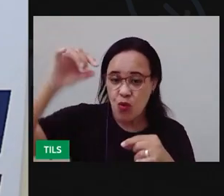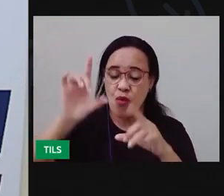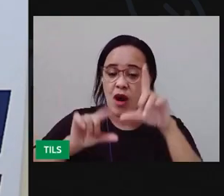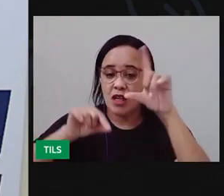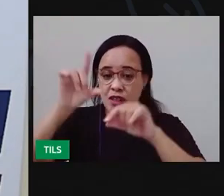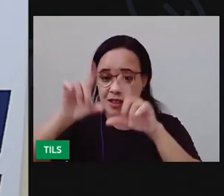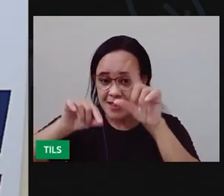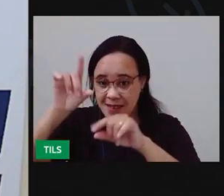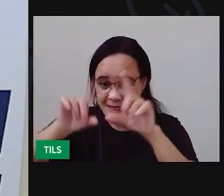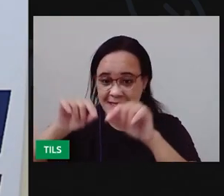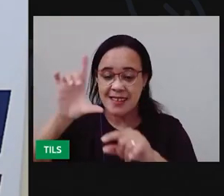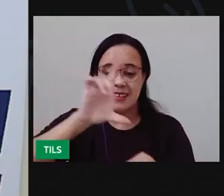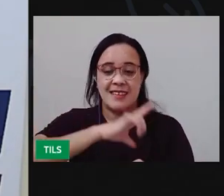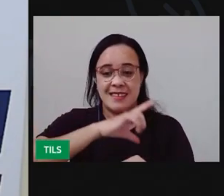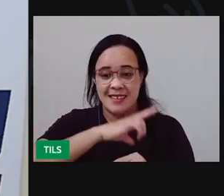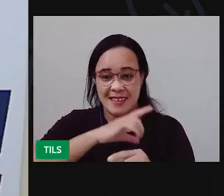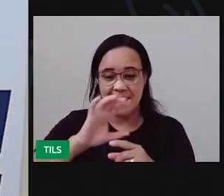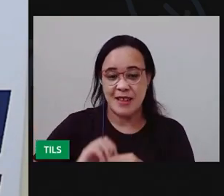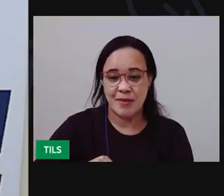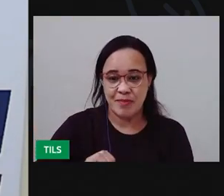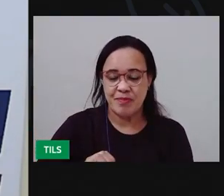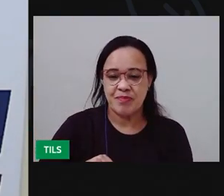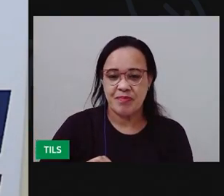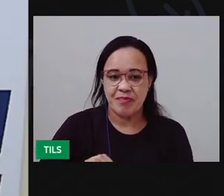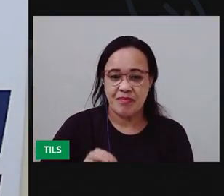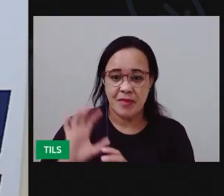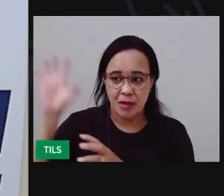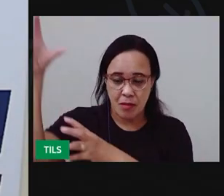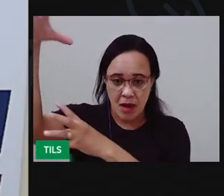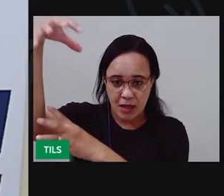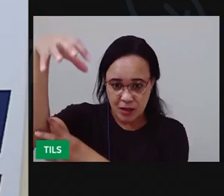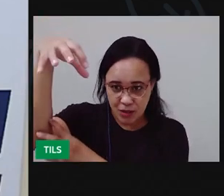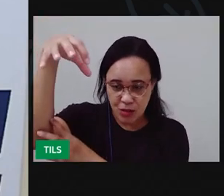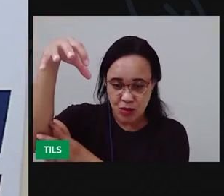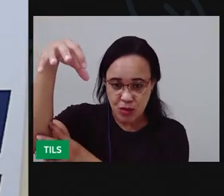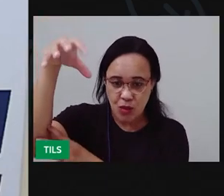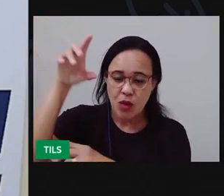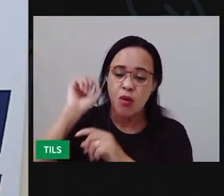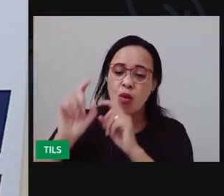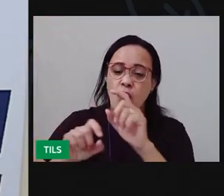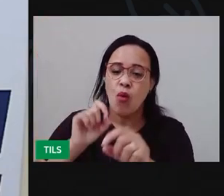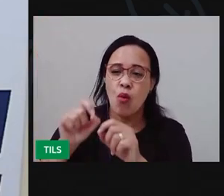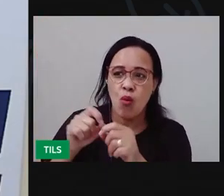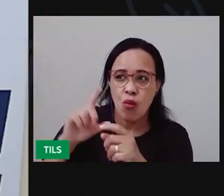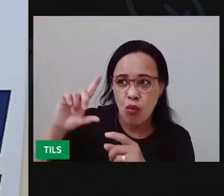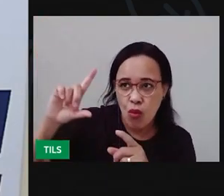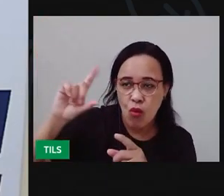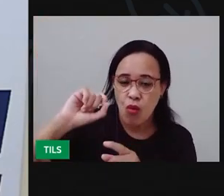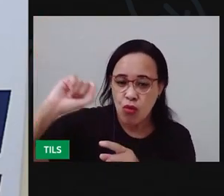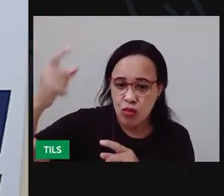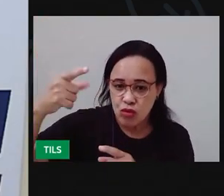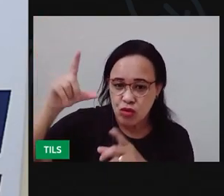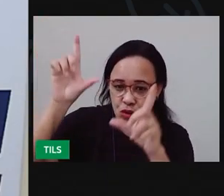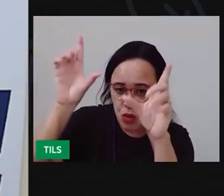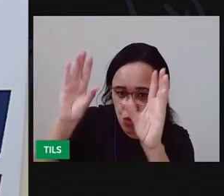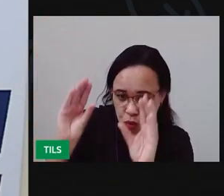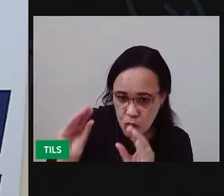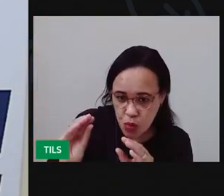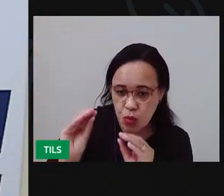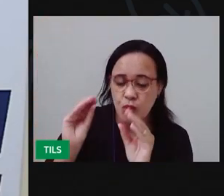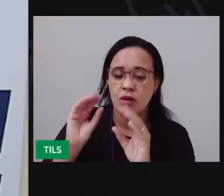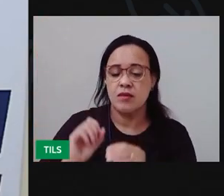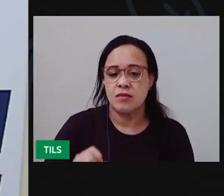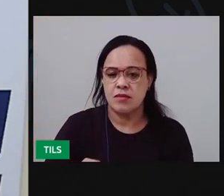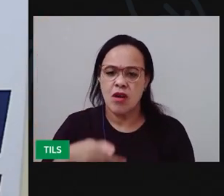zoada. A sombra opaca se ergue, no rosto da madrugada. Eu falo do ruzeiro,